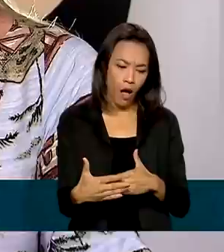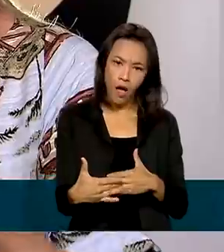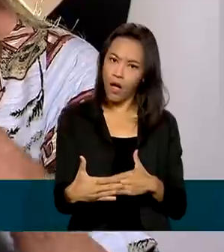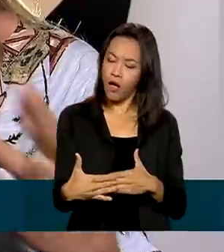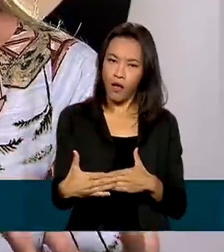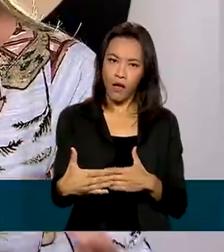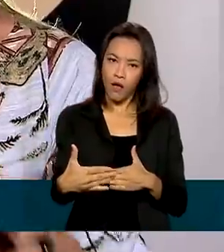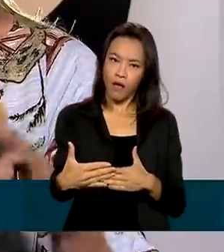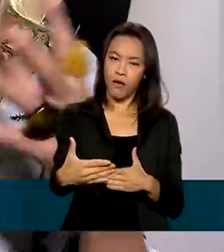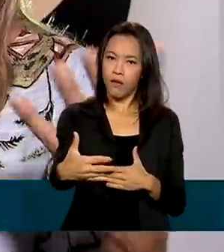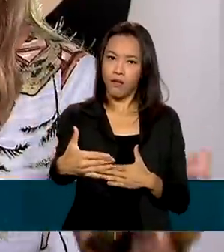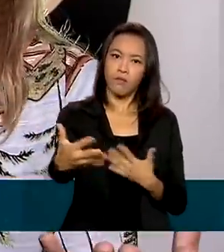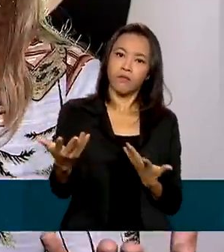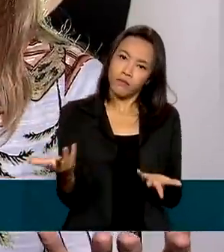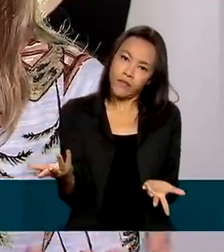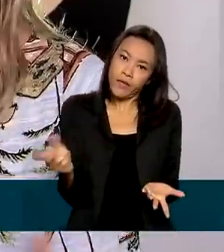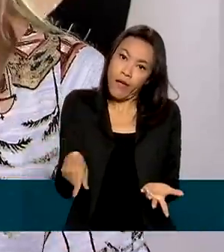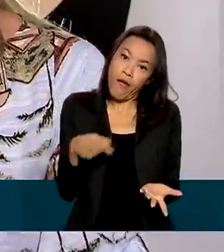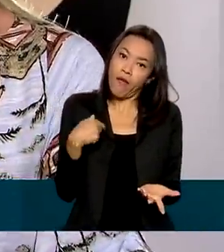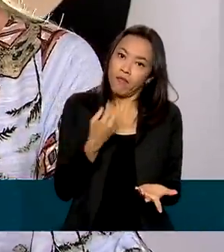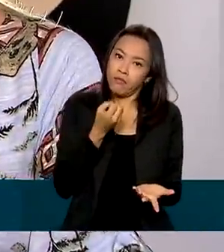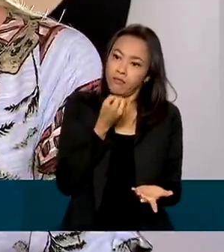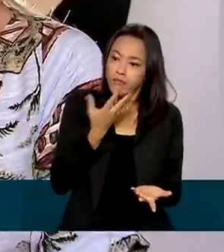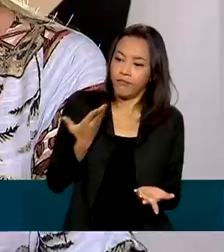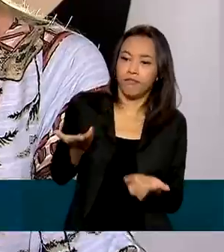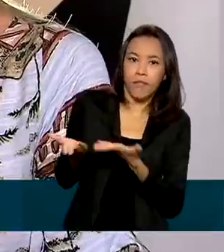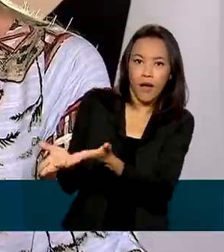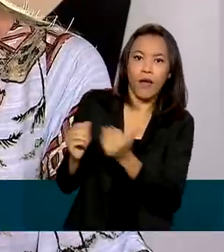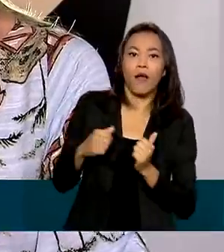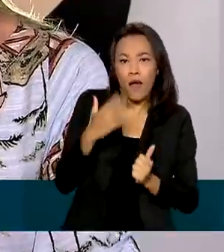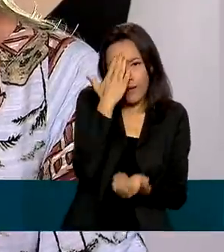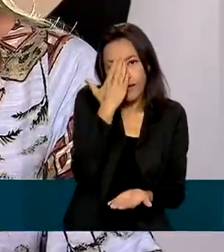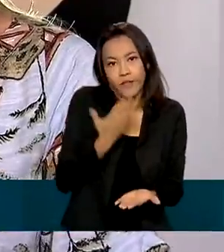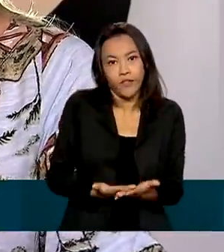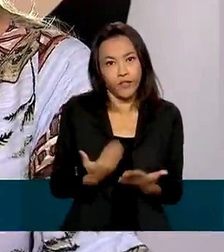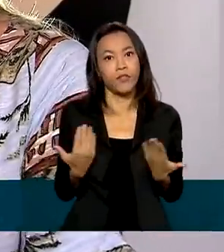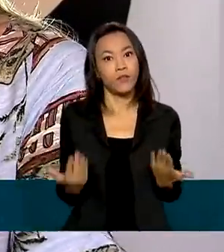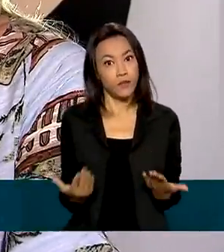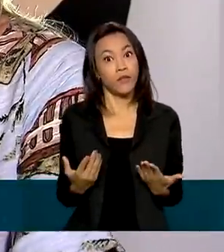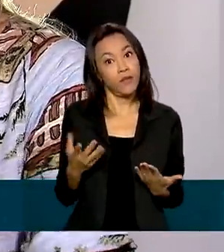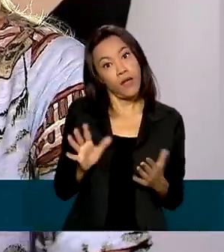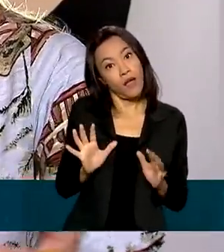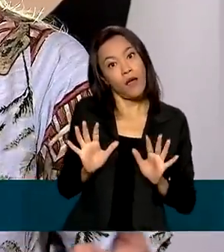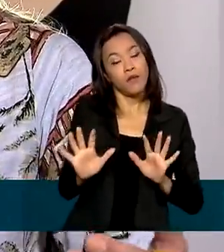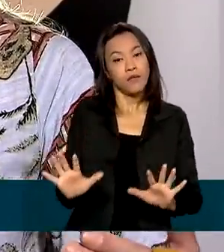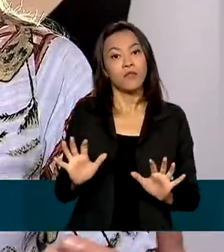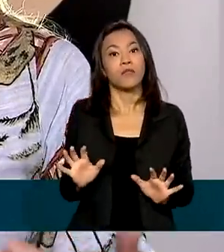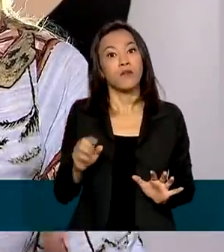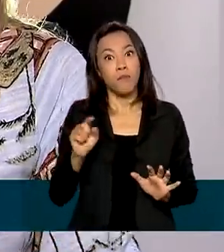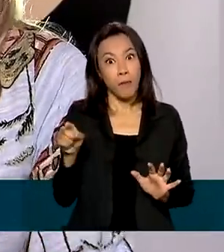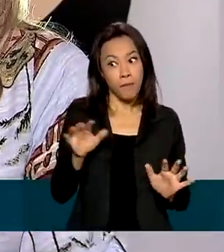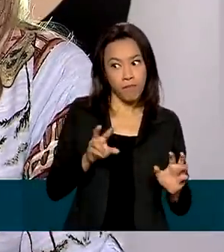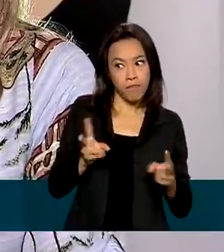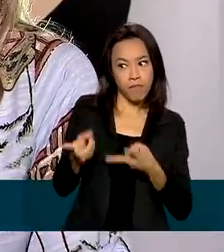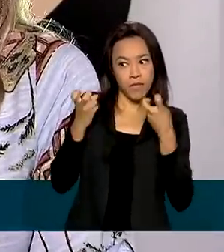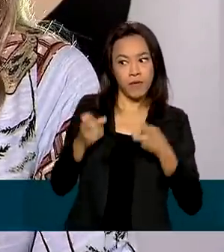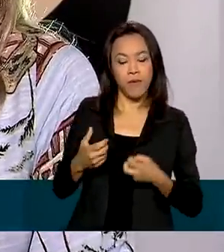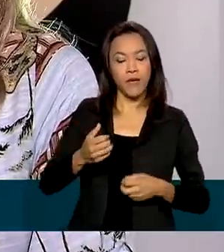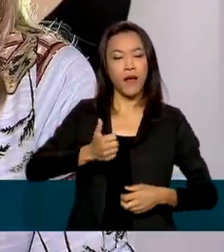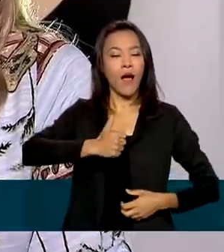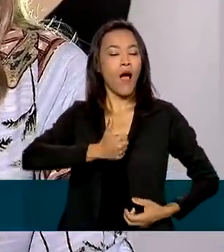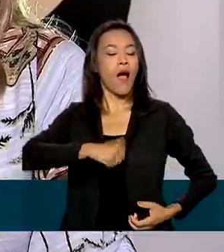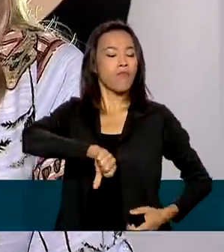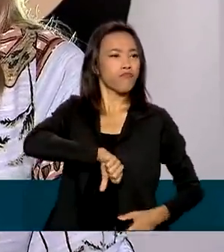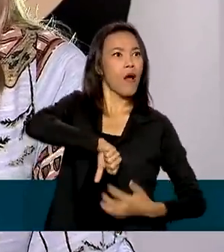pessoas acham que talvez seja o ideal, né? Mas a gente acredita que então seja assim para você perceber que a autoestima dessa